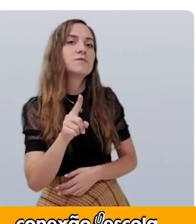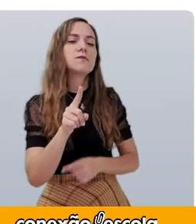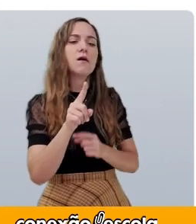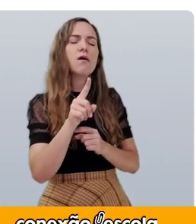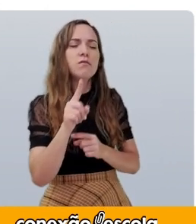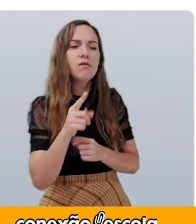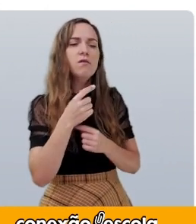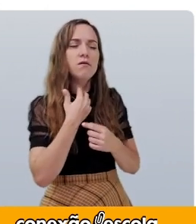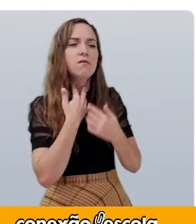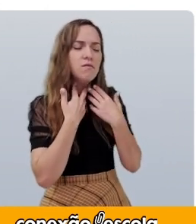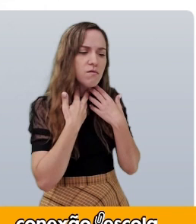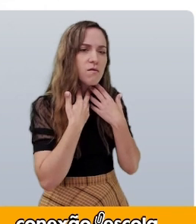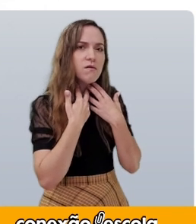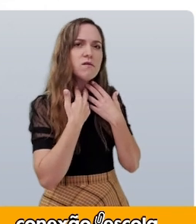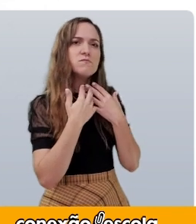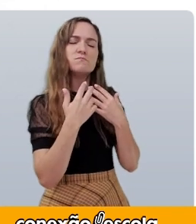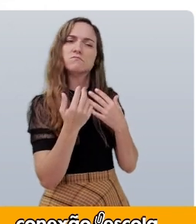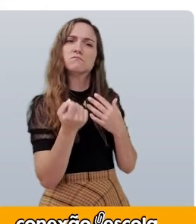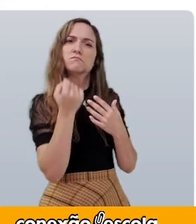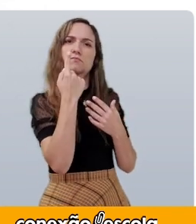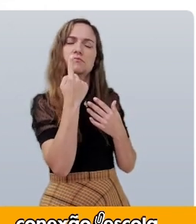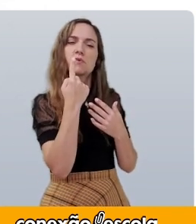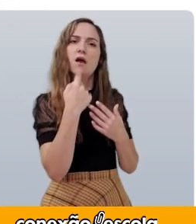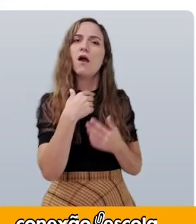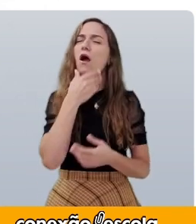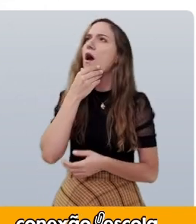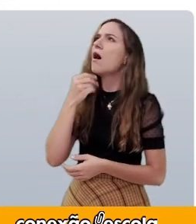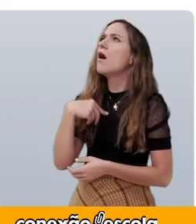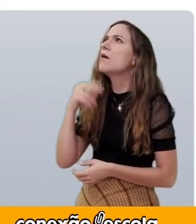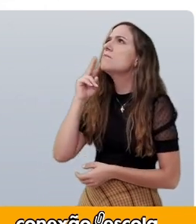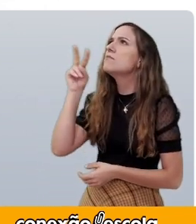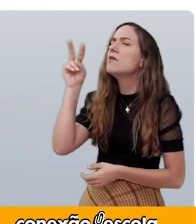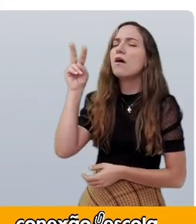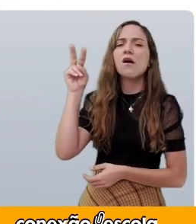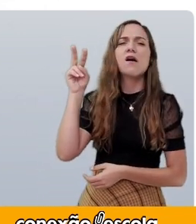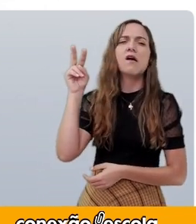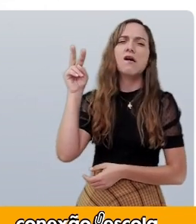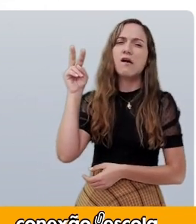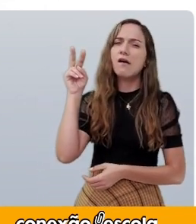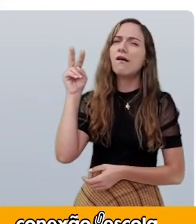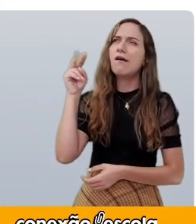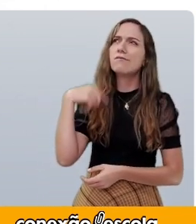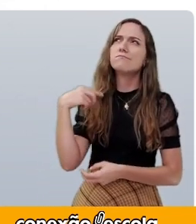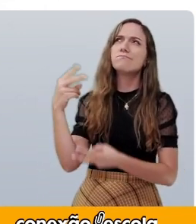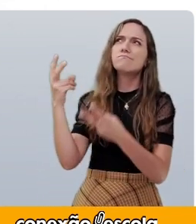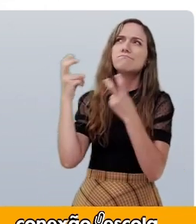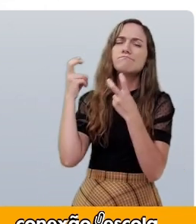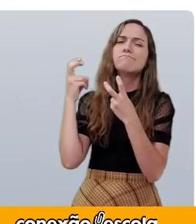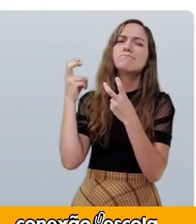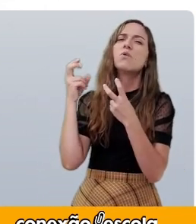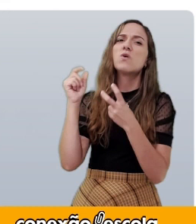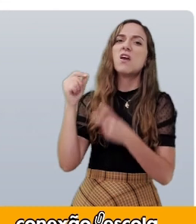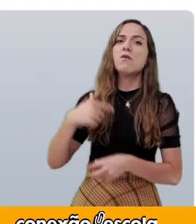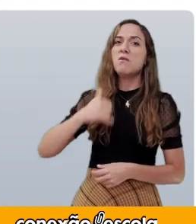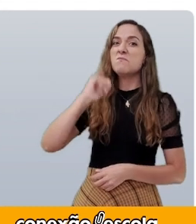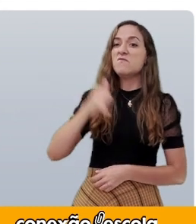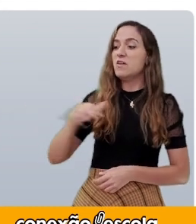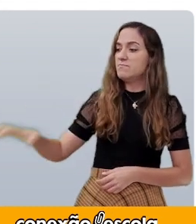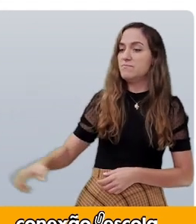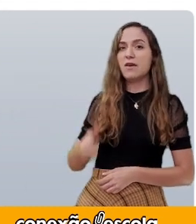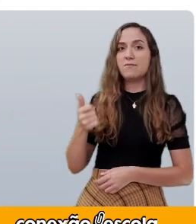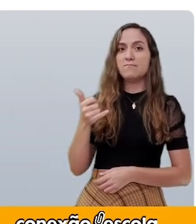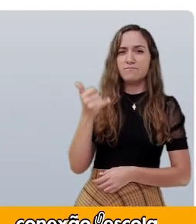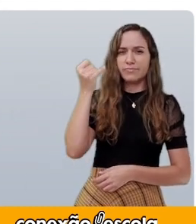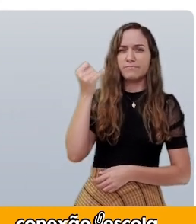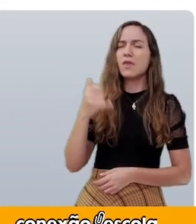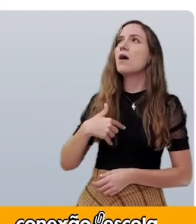assombração desafinou nessa hora. O homem teve um treco. Deu dois tiros para o